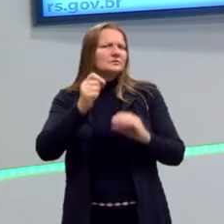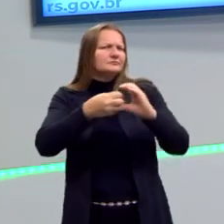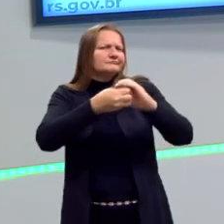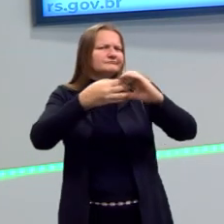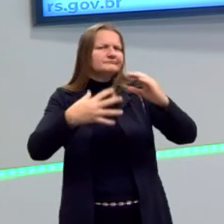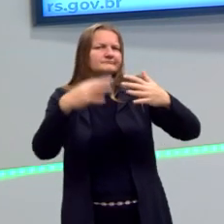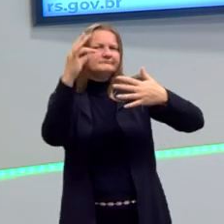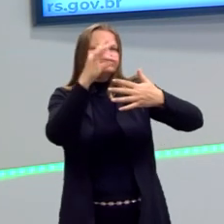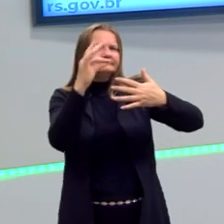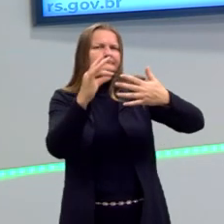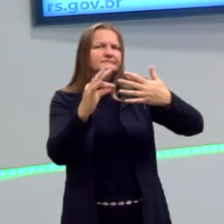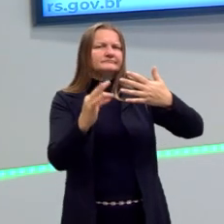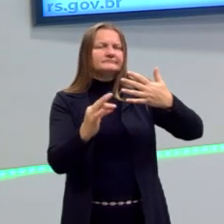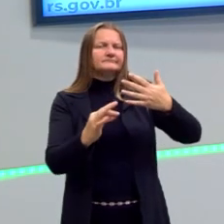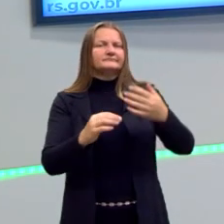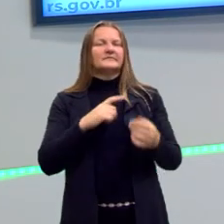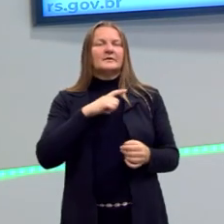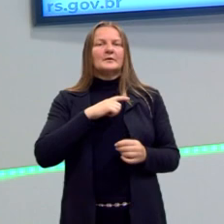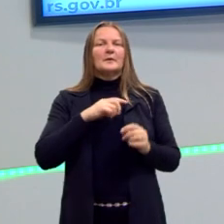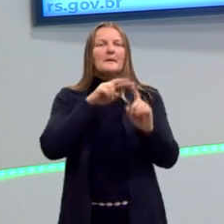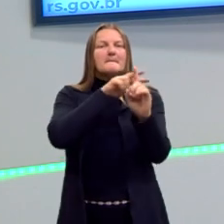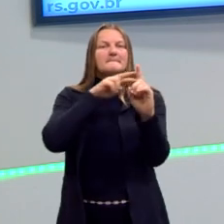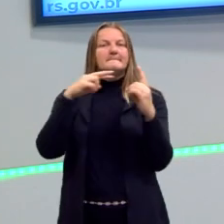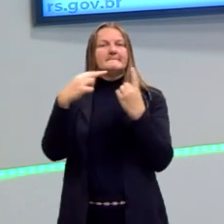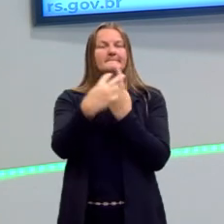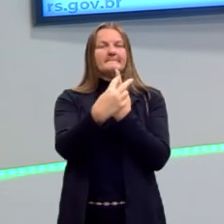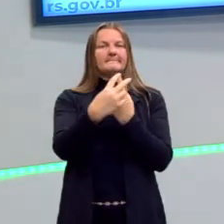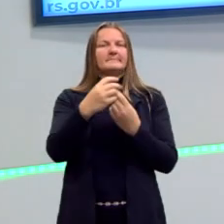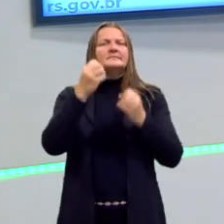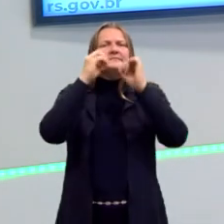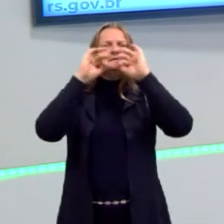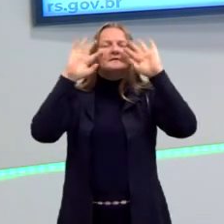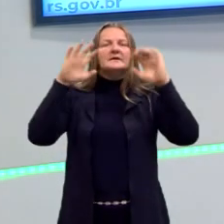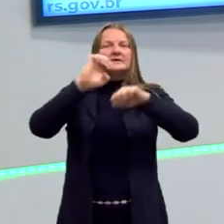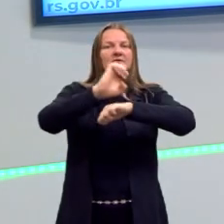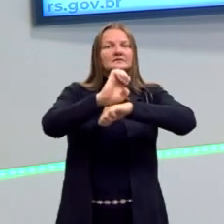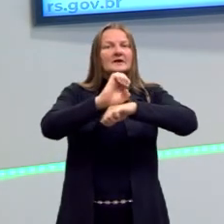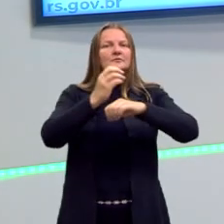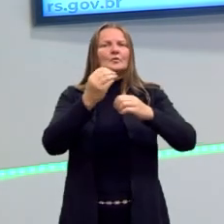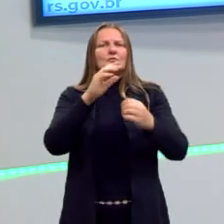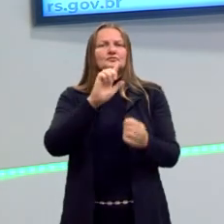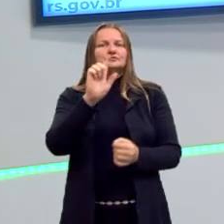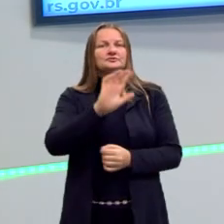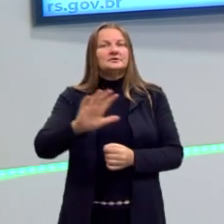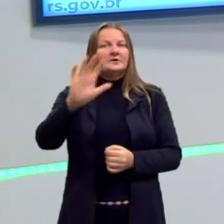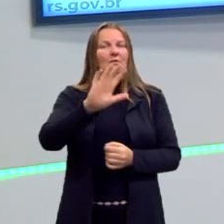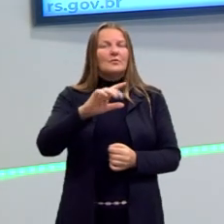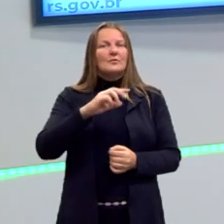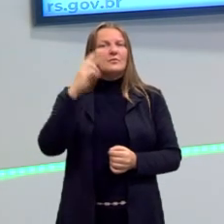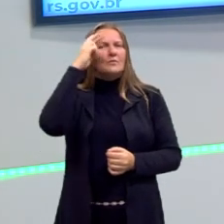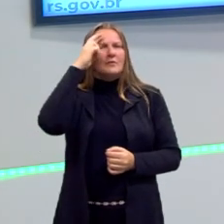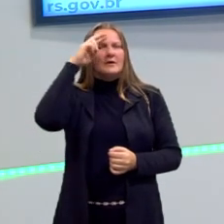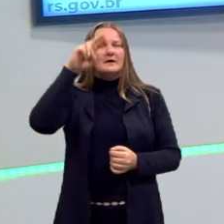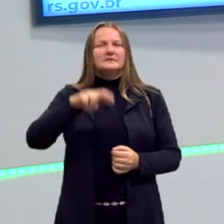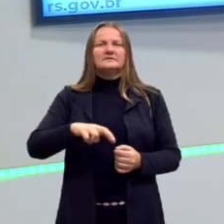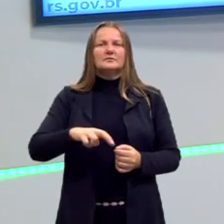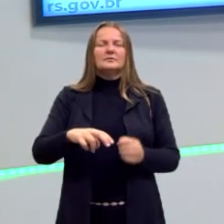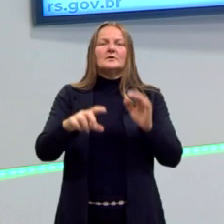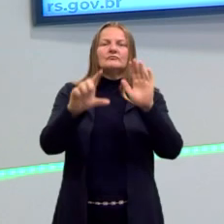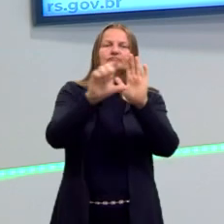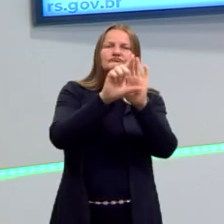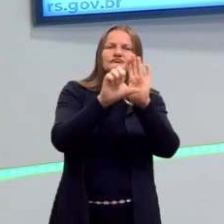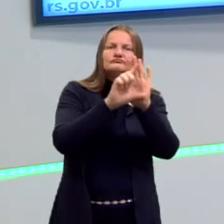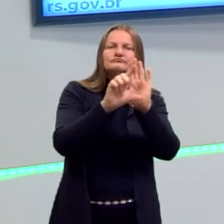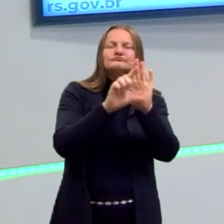perspectiva, essa busca por entender o Estado baseado na razão. Então, as leis,